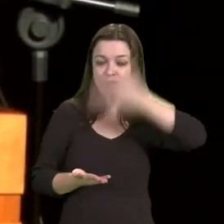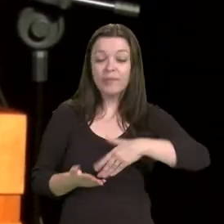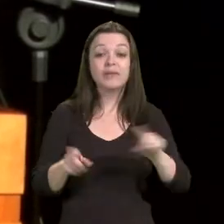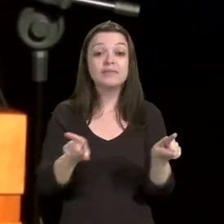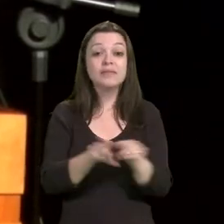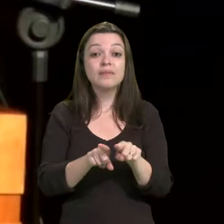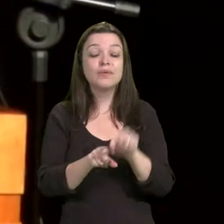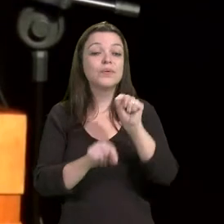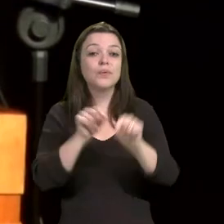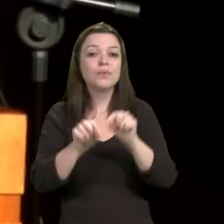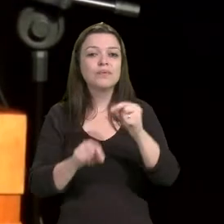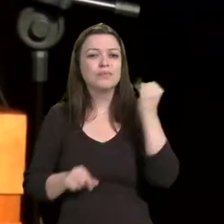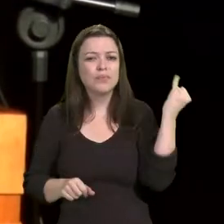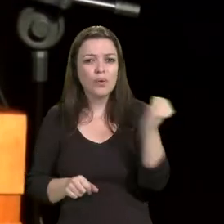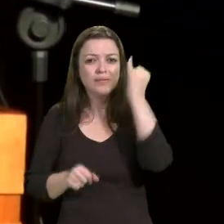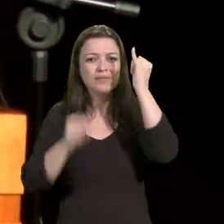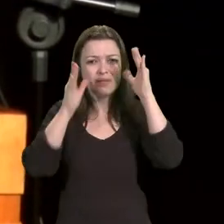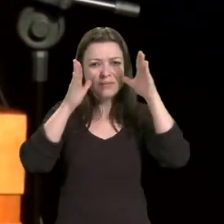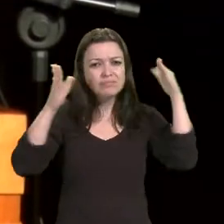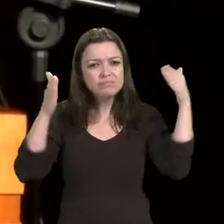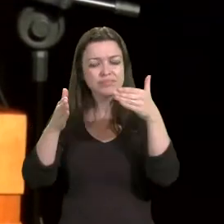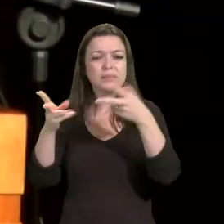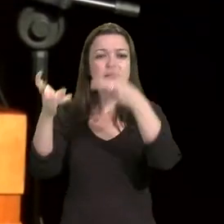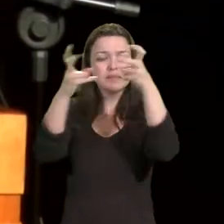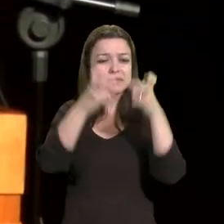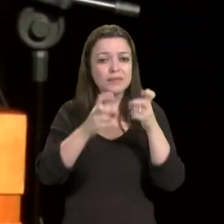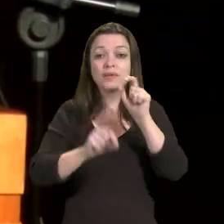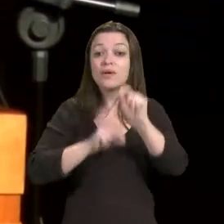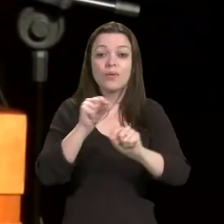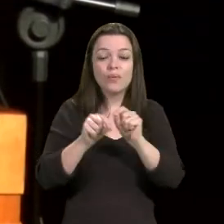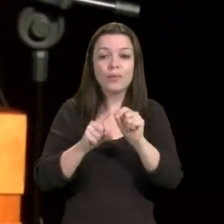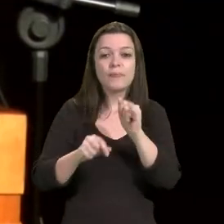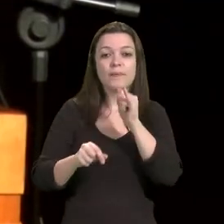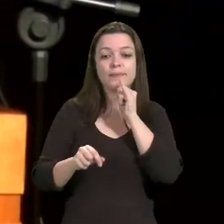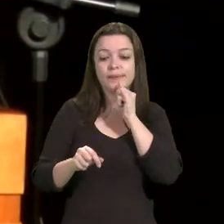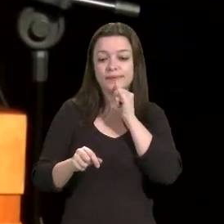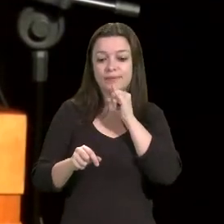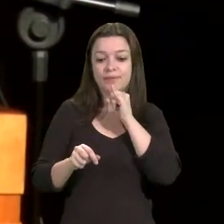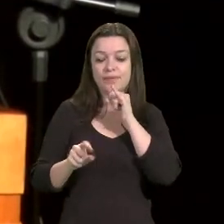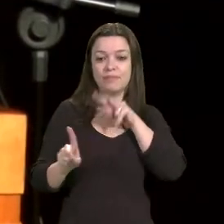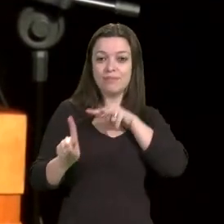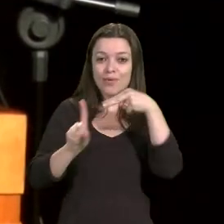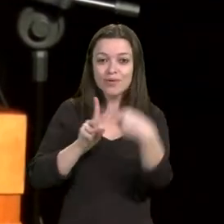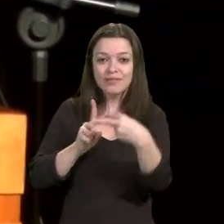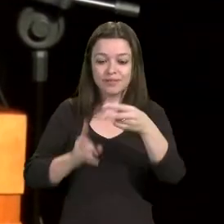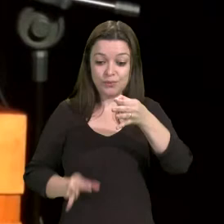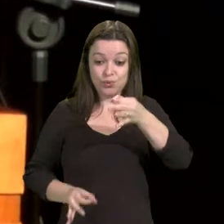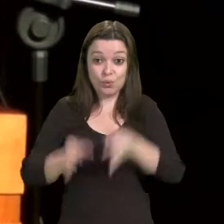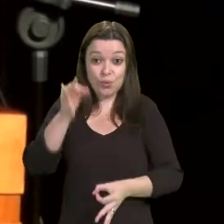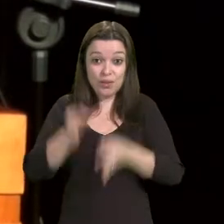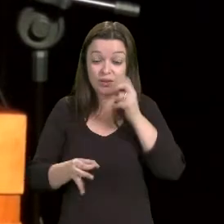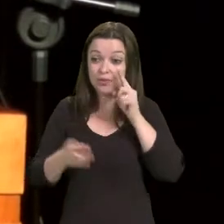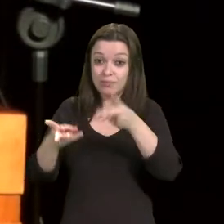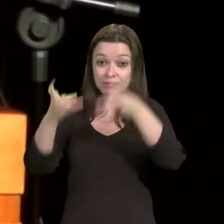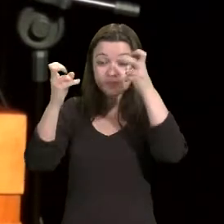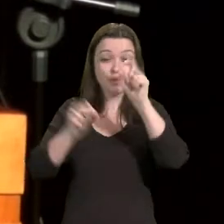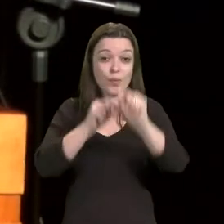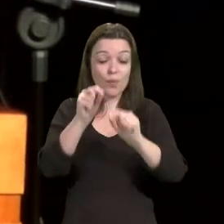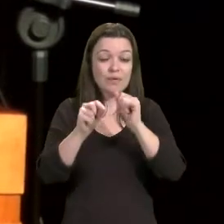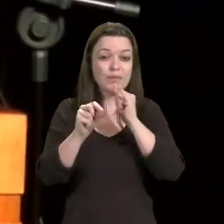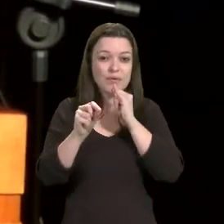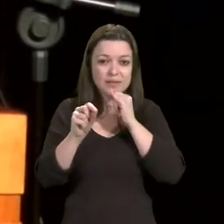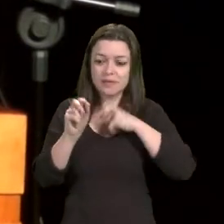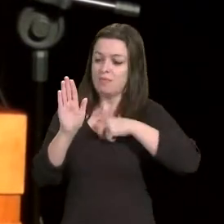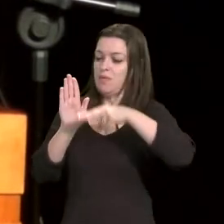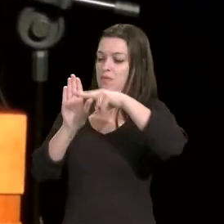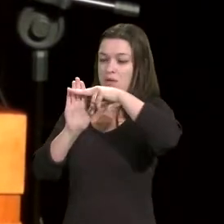relevante, desse ponto de vista jurídico, que um ato normativo